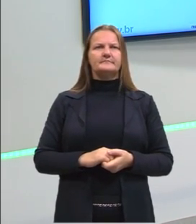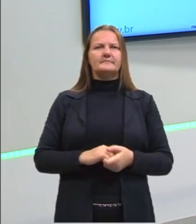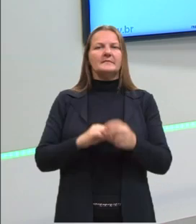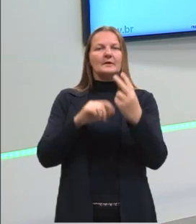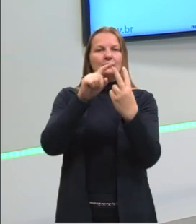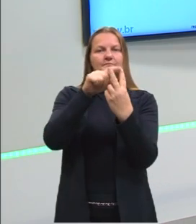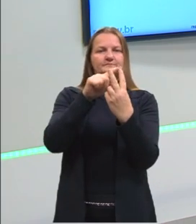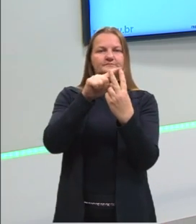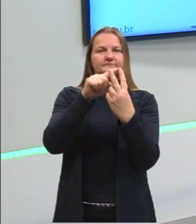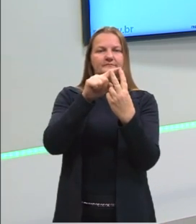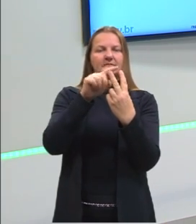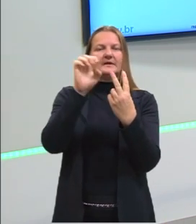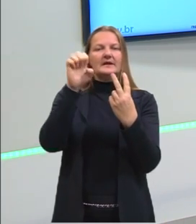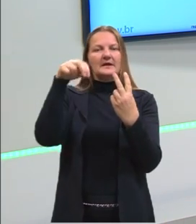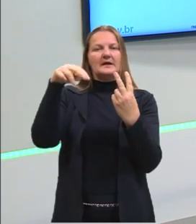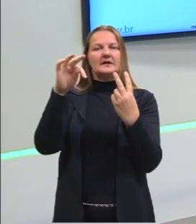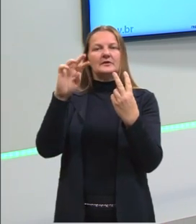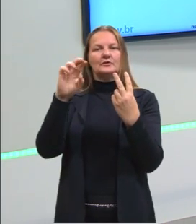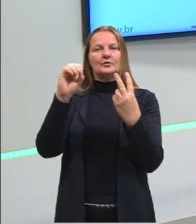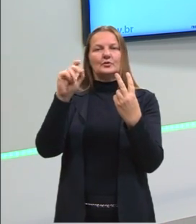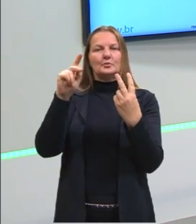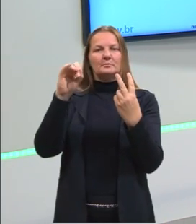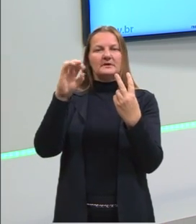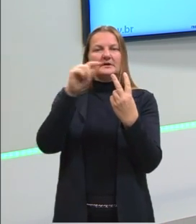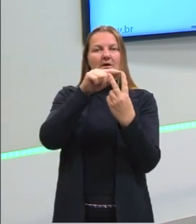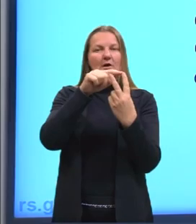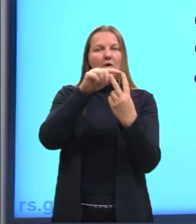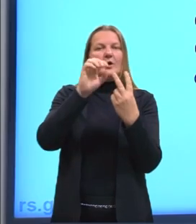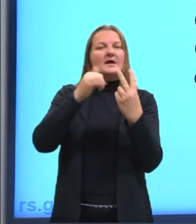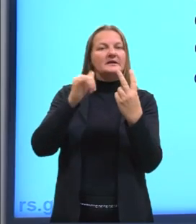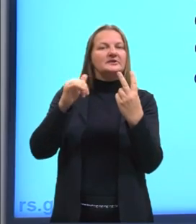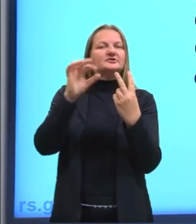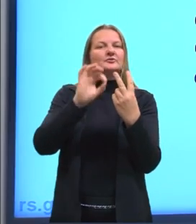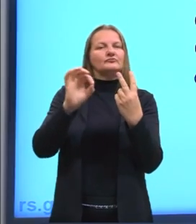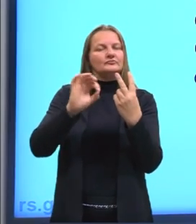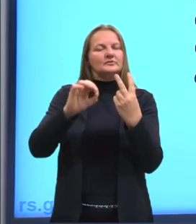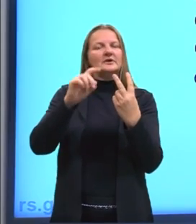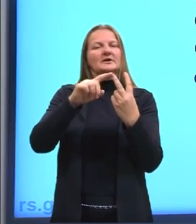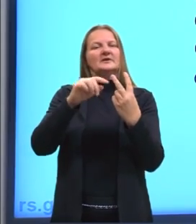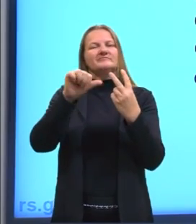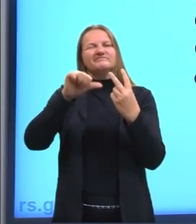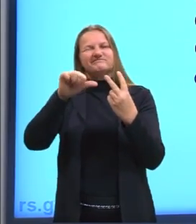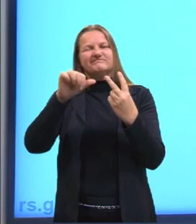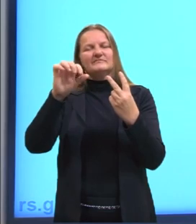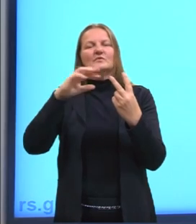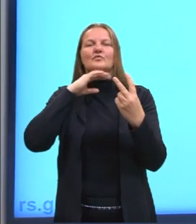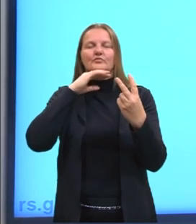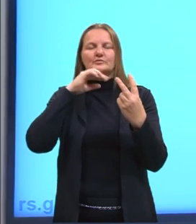entropia quer dizer isso, A gente passa de uma energia organizada para uma energia desorganizada.